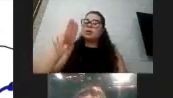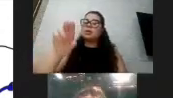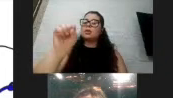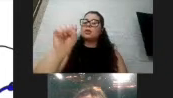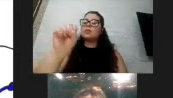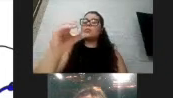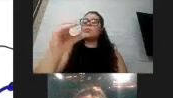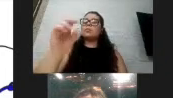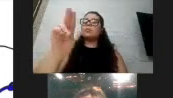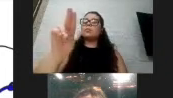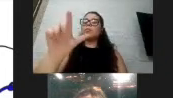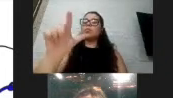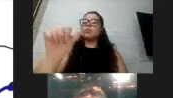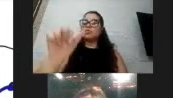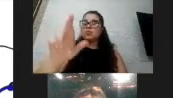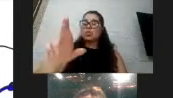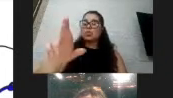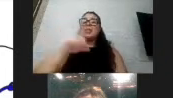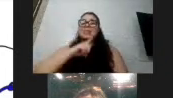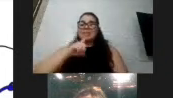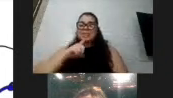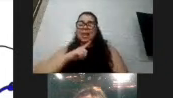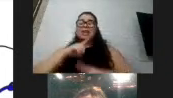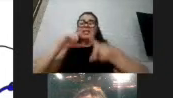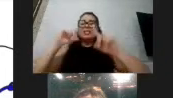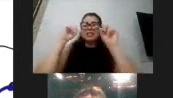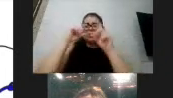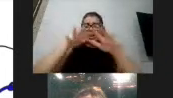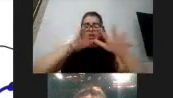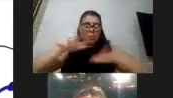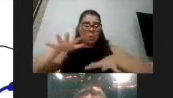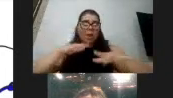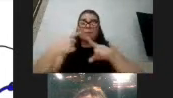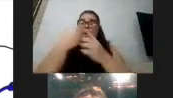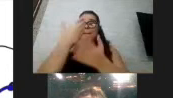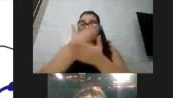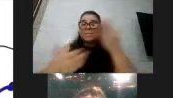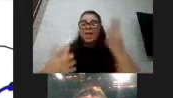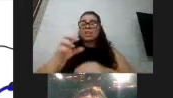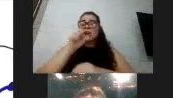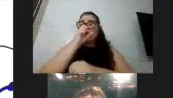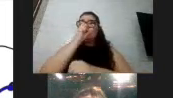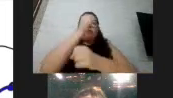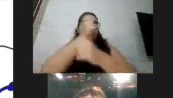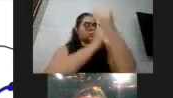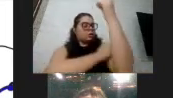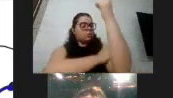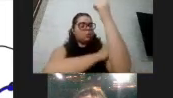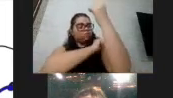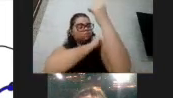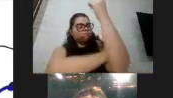para a mobilidade porque perdem a força muscular, essa força muscular também é